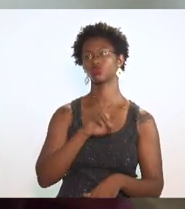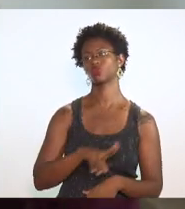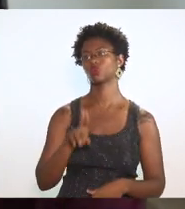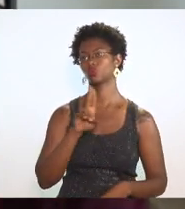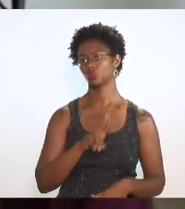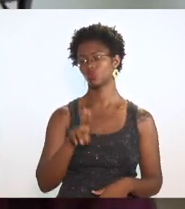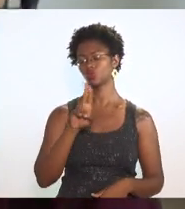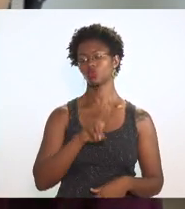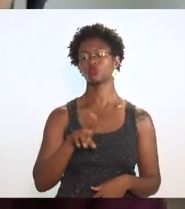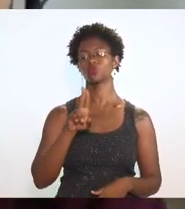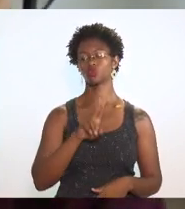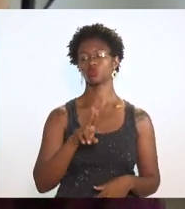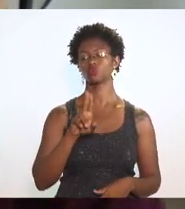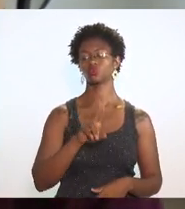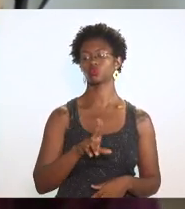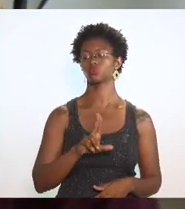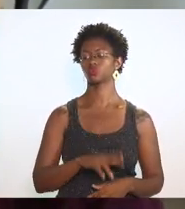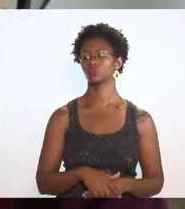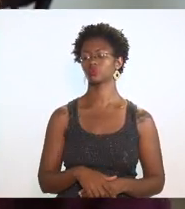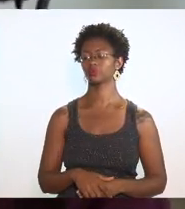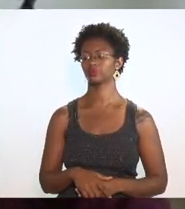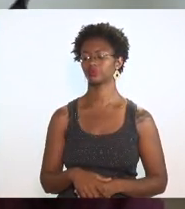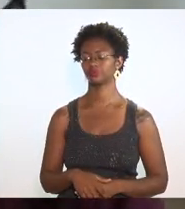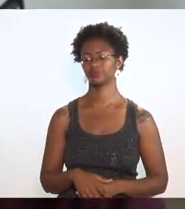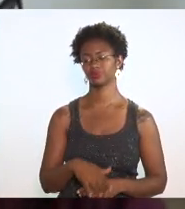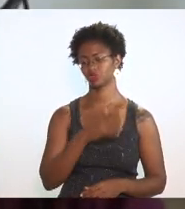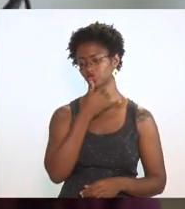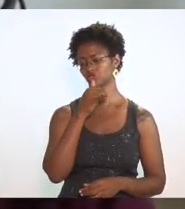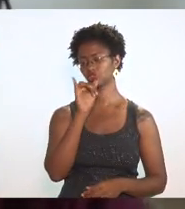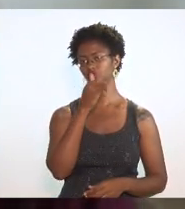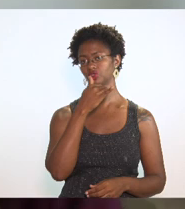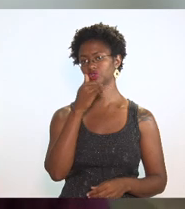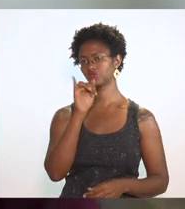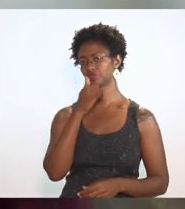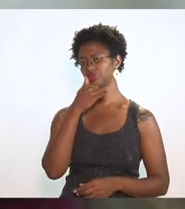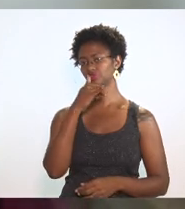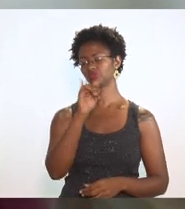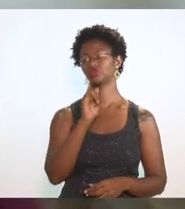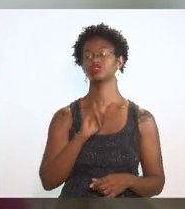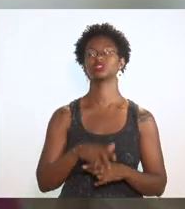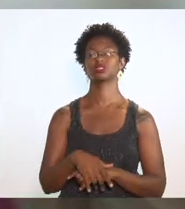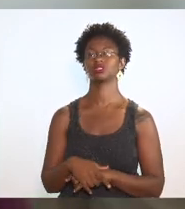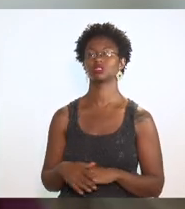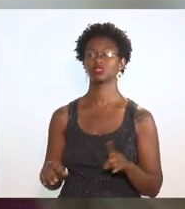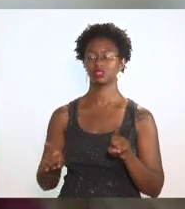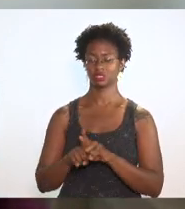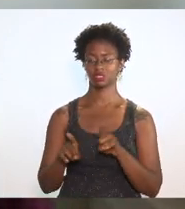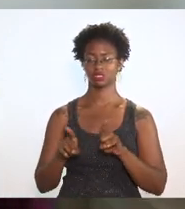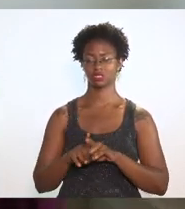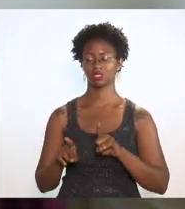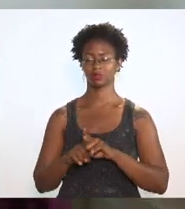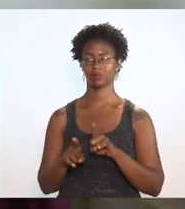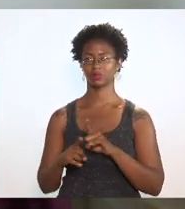de energia e no frete